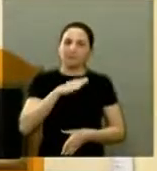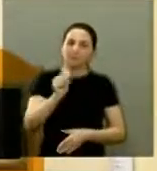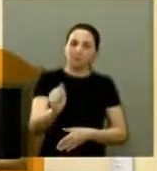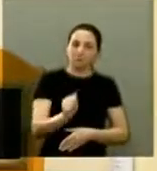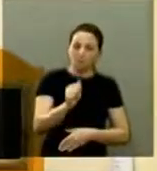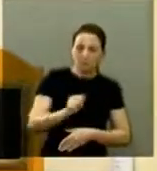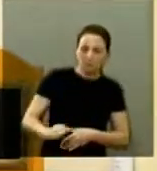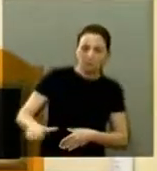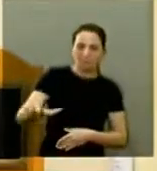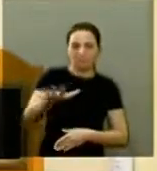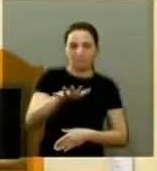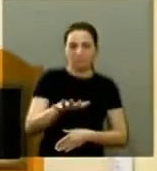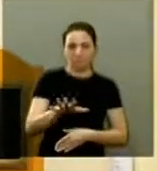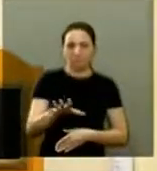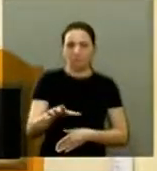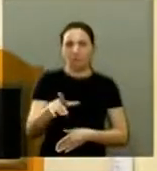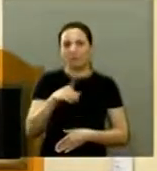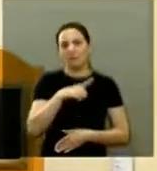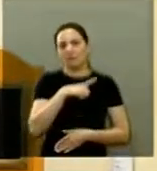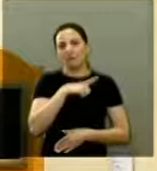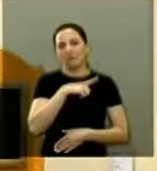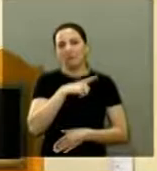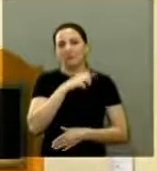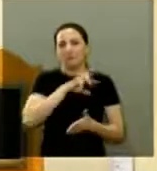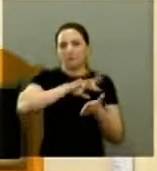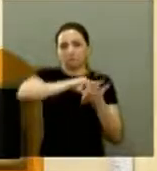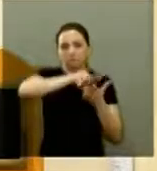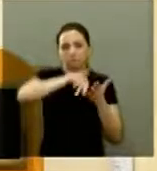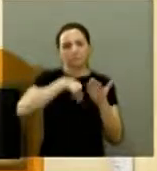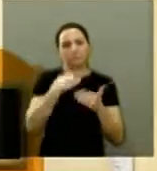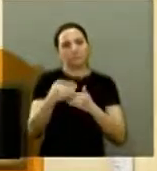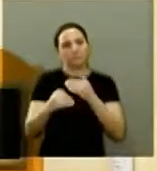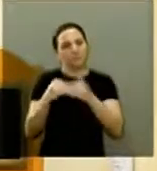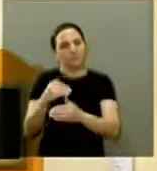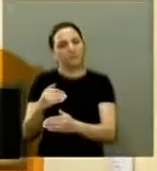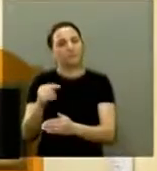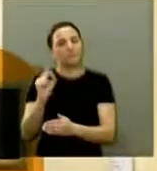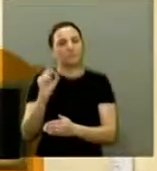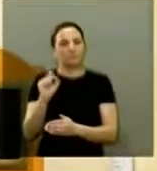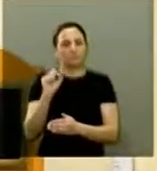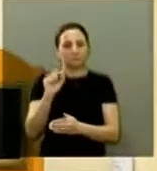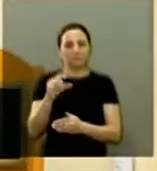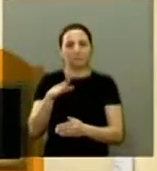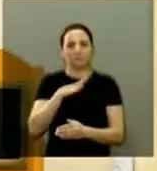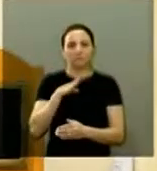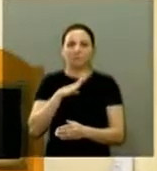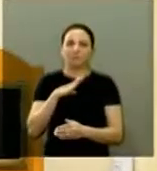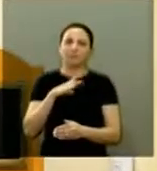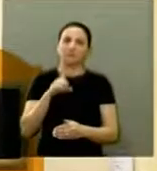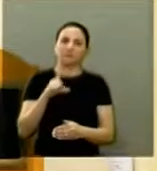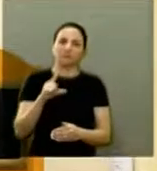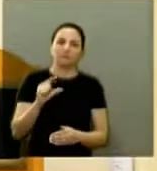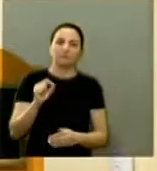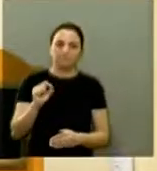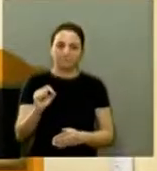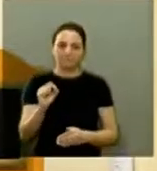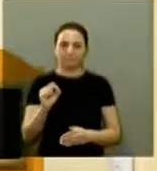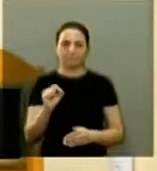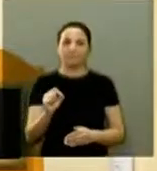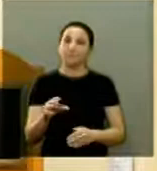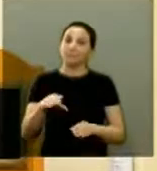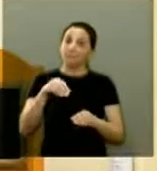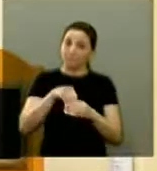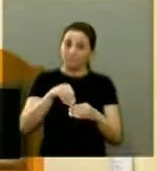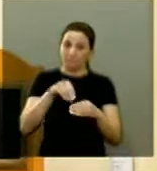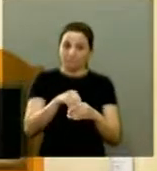região para consolidar uma série, um processo de desenvolvimento que a nossa cidade vem fazendo. Esta eleição,